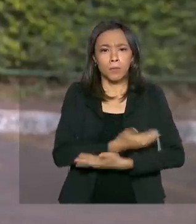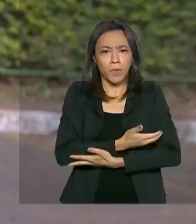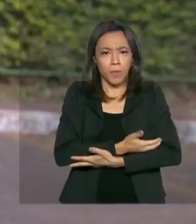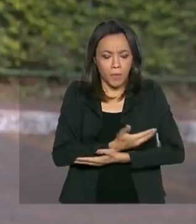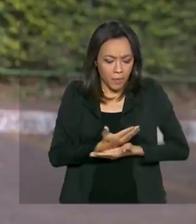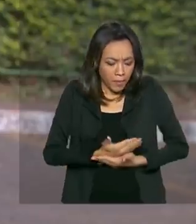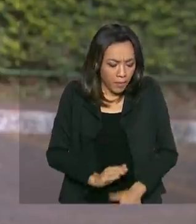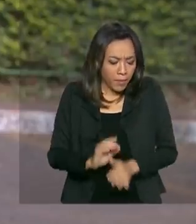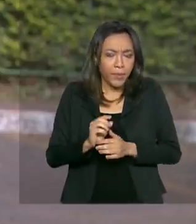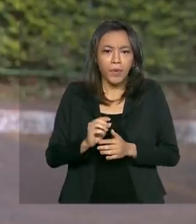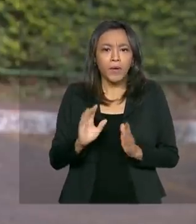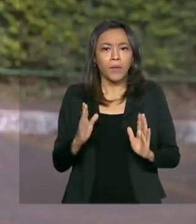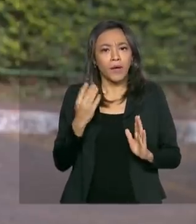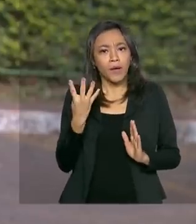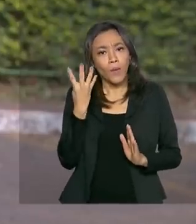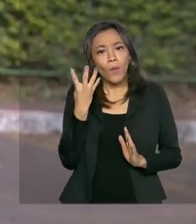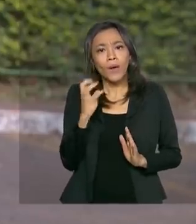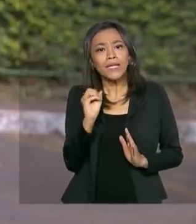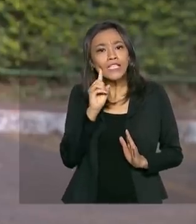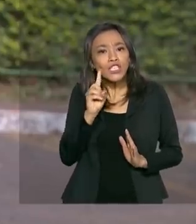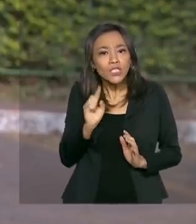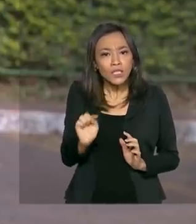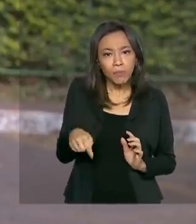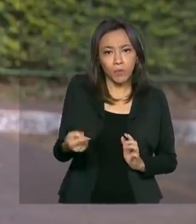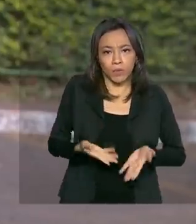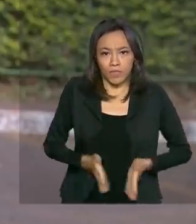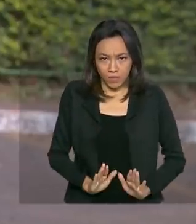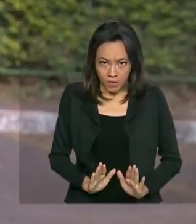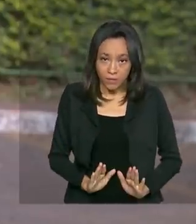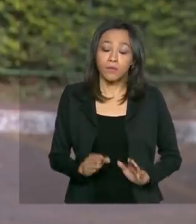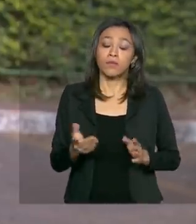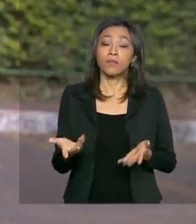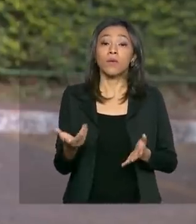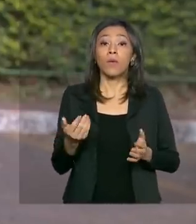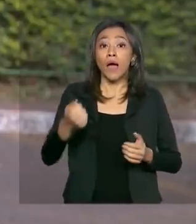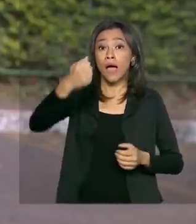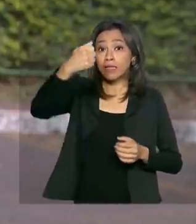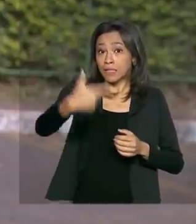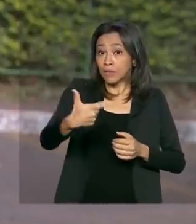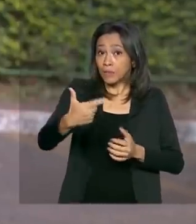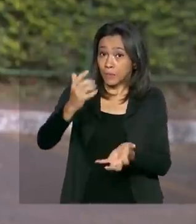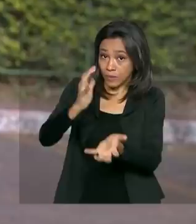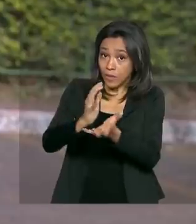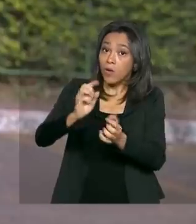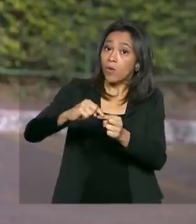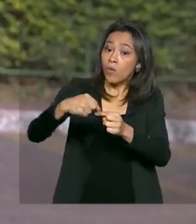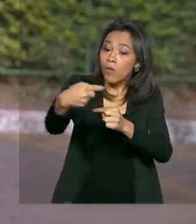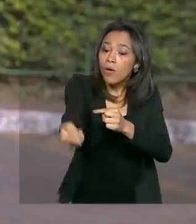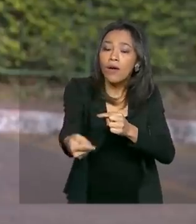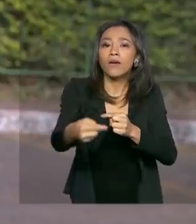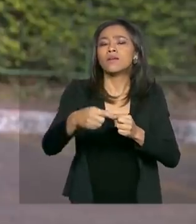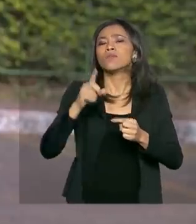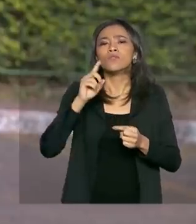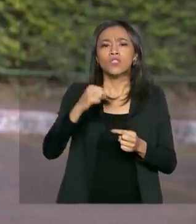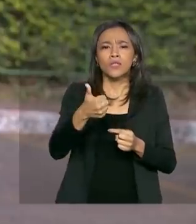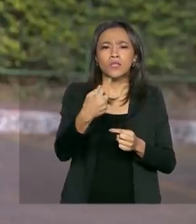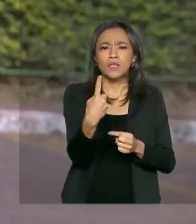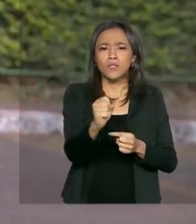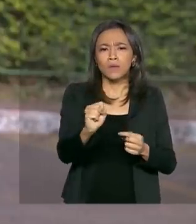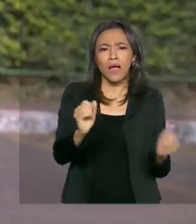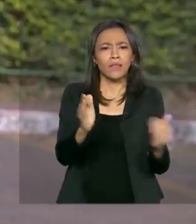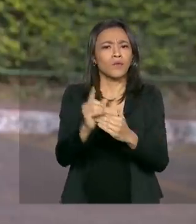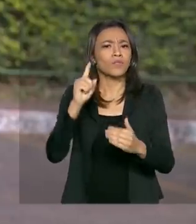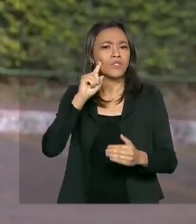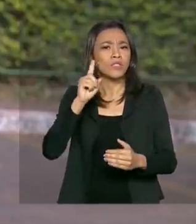dias no pós-parto. A segunda etapa começa no dia 18 de maio e segue até o dia 5 de junho